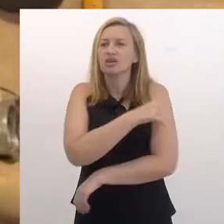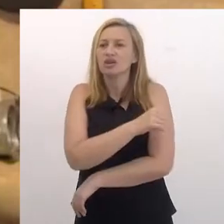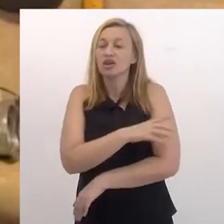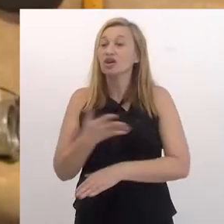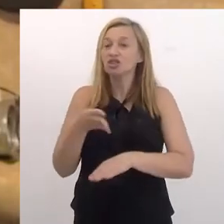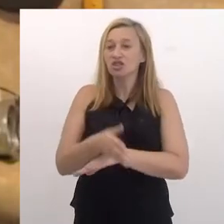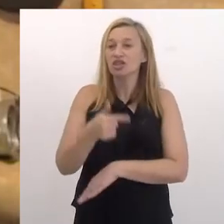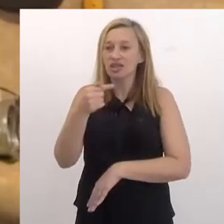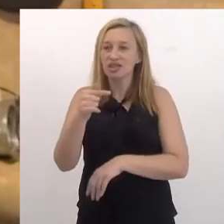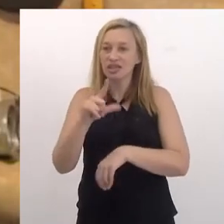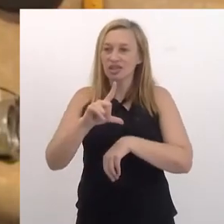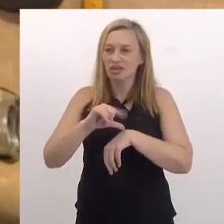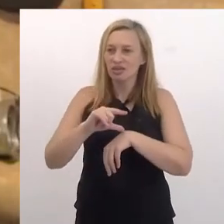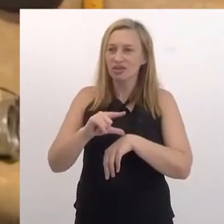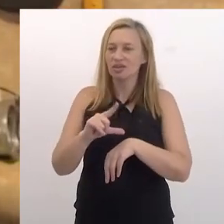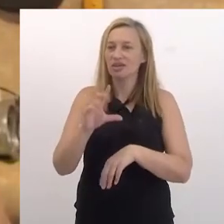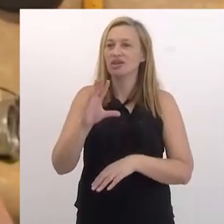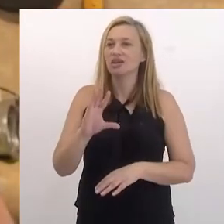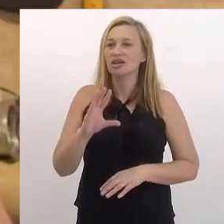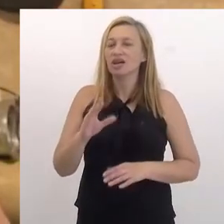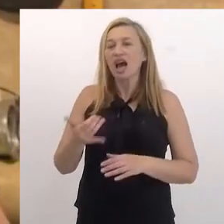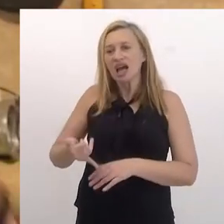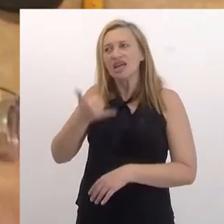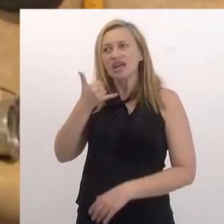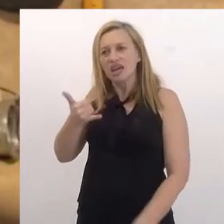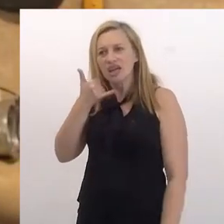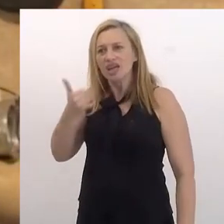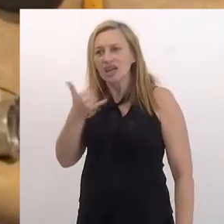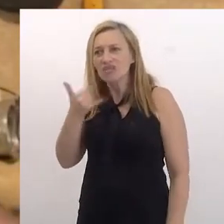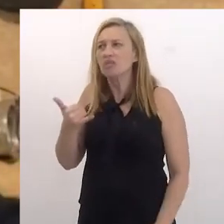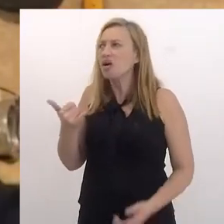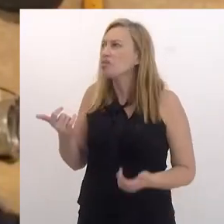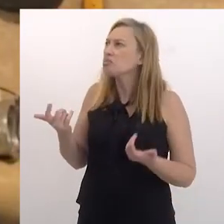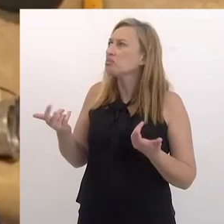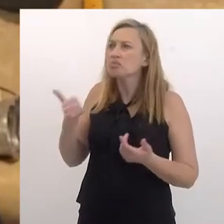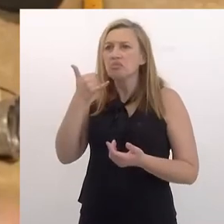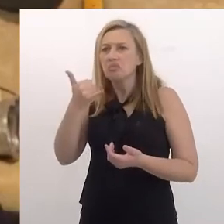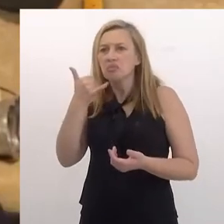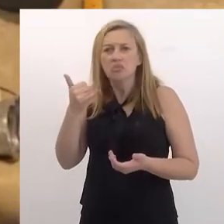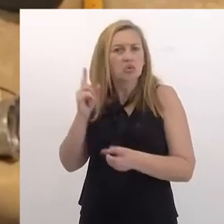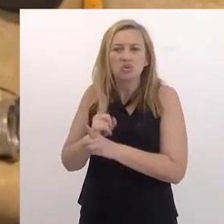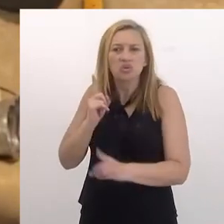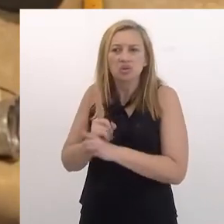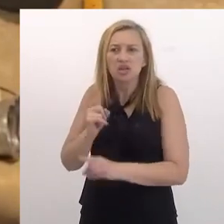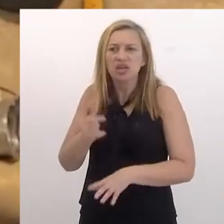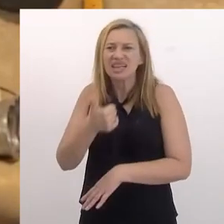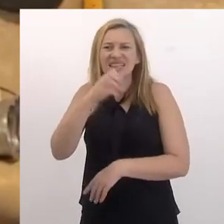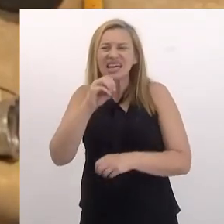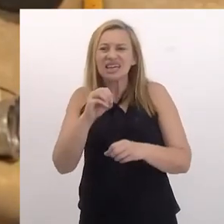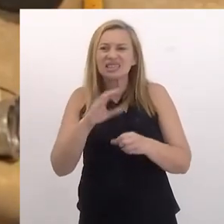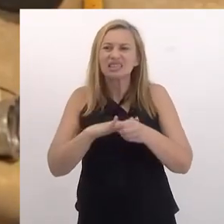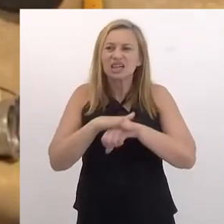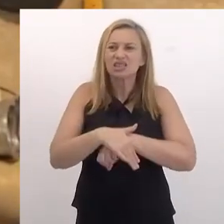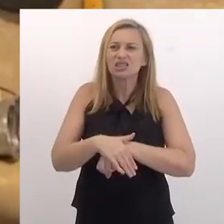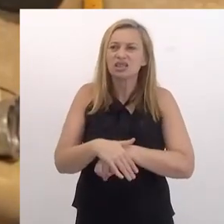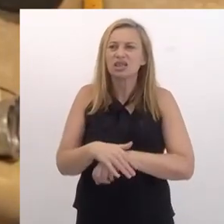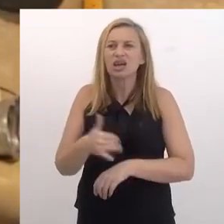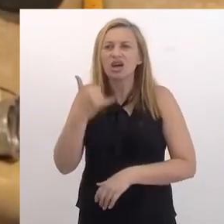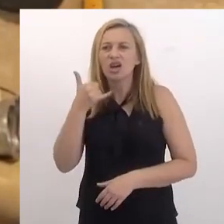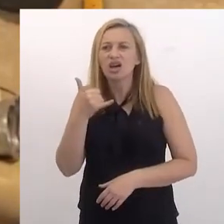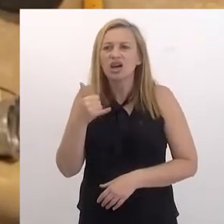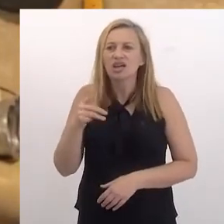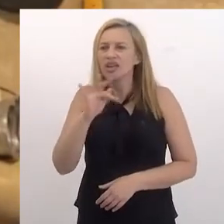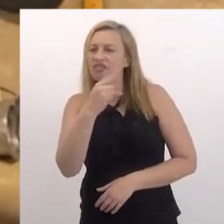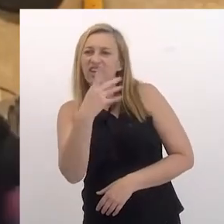Rio. Cheguei às sete horas da noite, liguei para o Antoine, cadê o Antoine? Não está o Antoine? Não está. Aí, tipo, dez da noite,